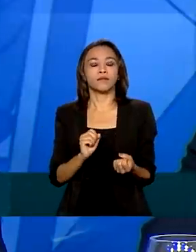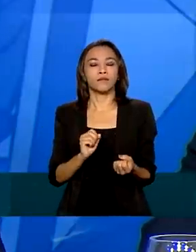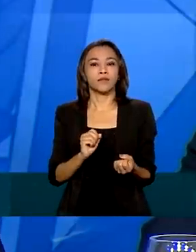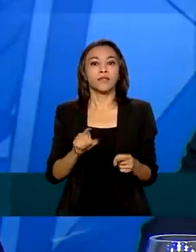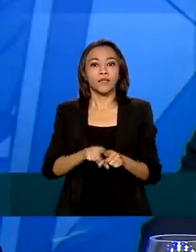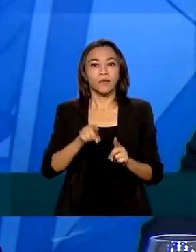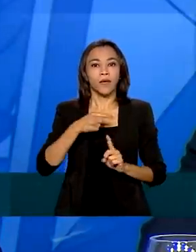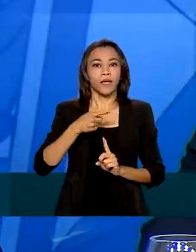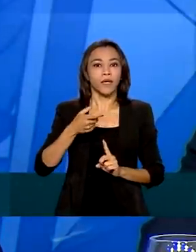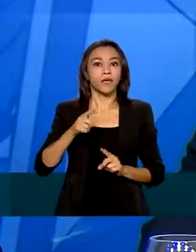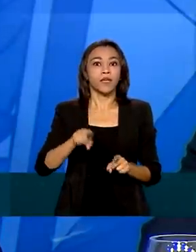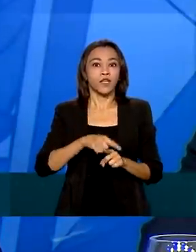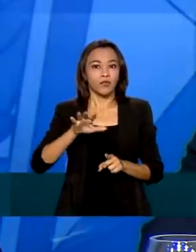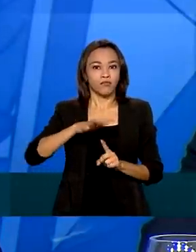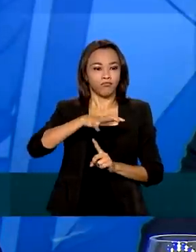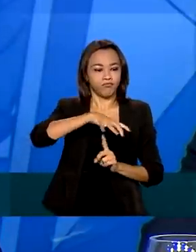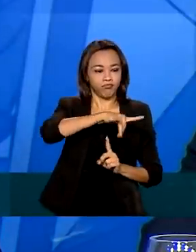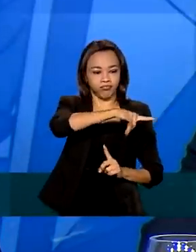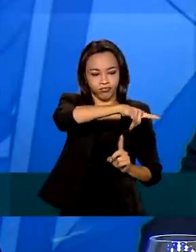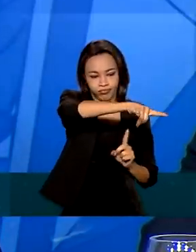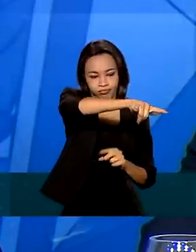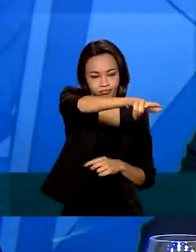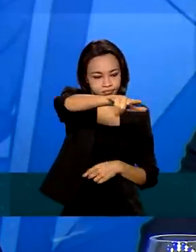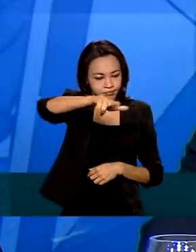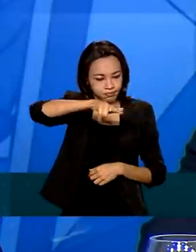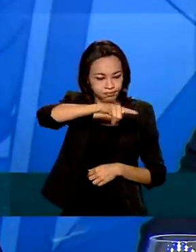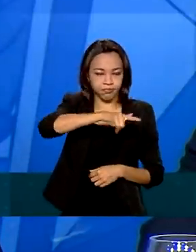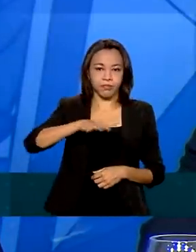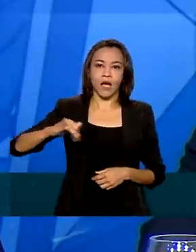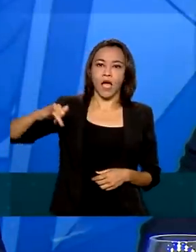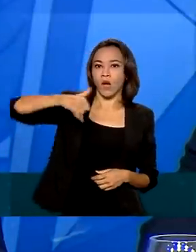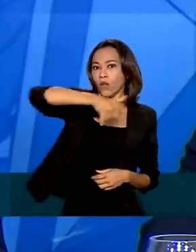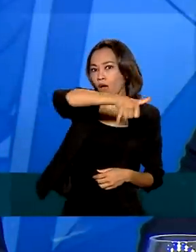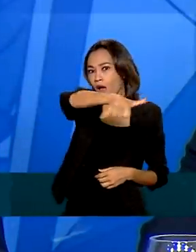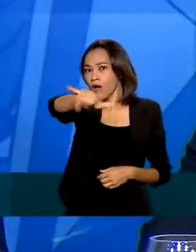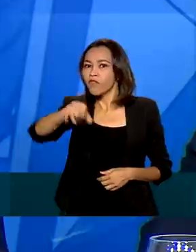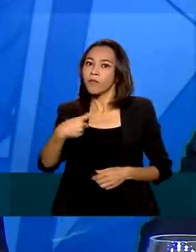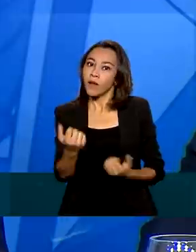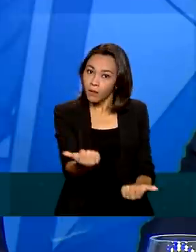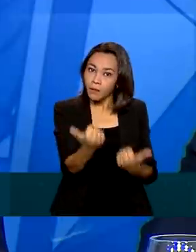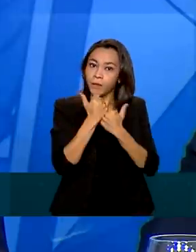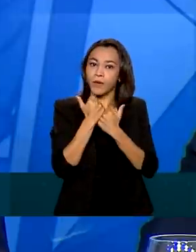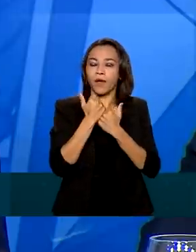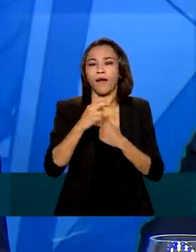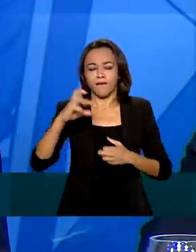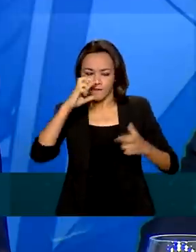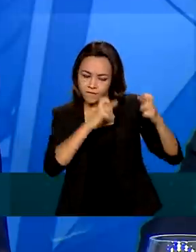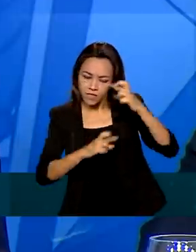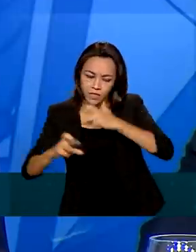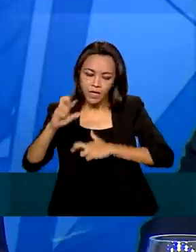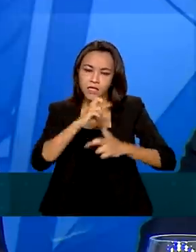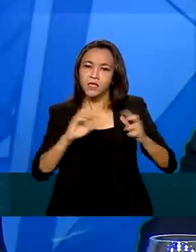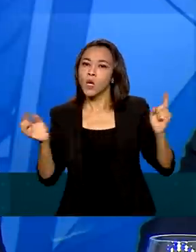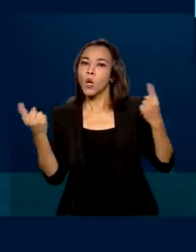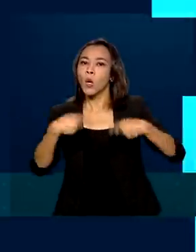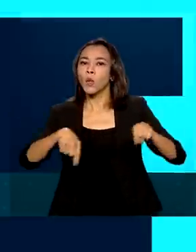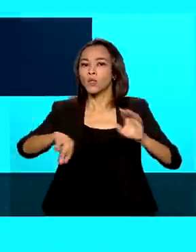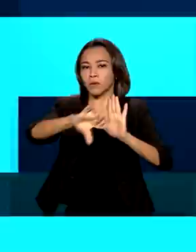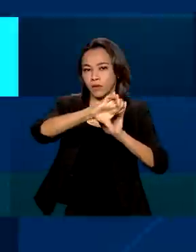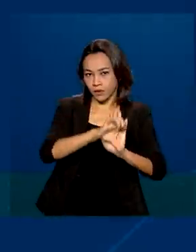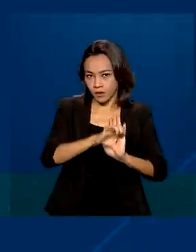aeronaves remotas, drones para fortalecer a fiscalização em relação aos crimes ambientais.